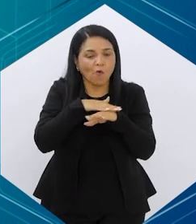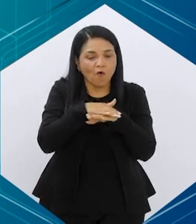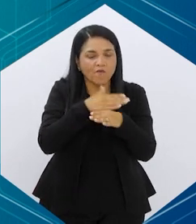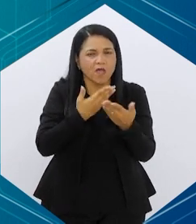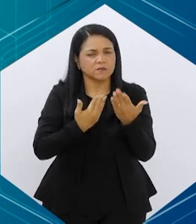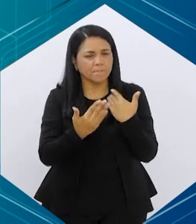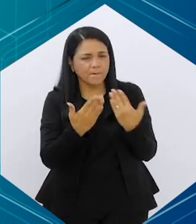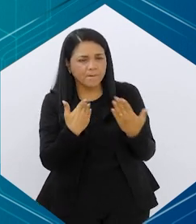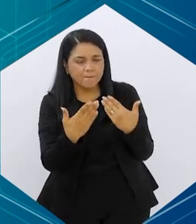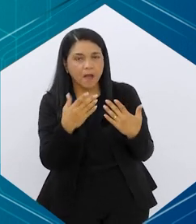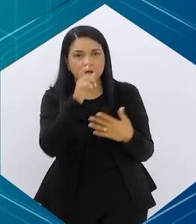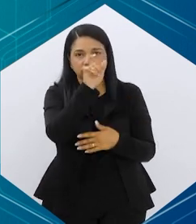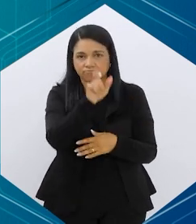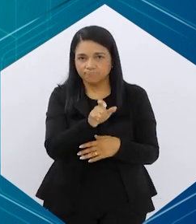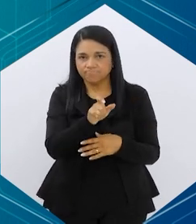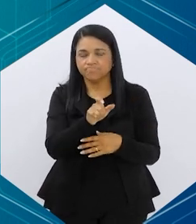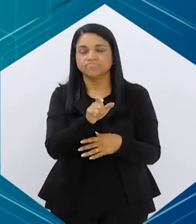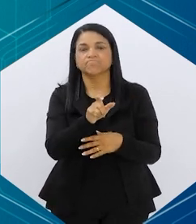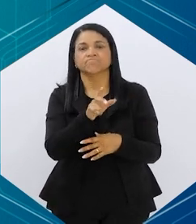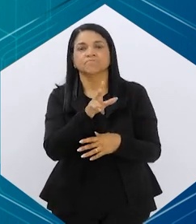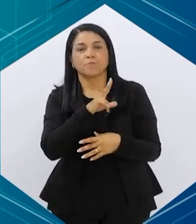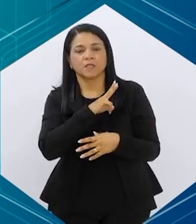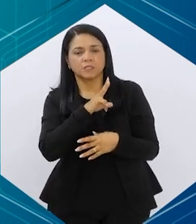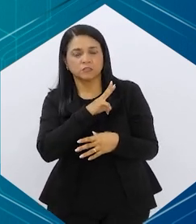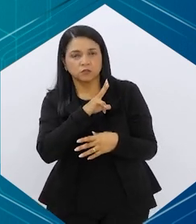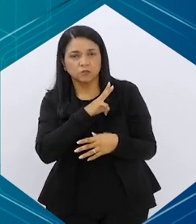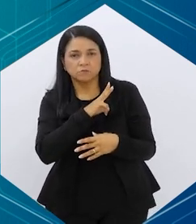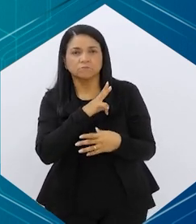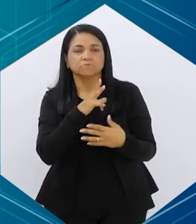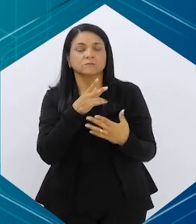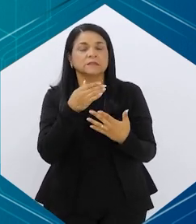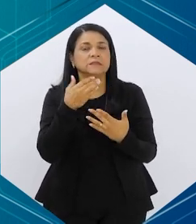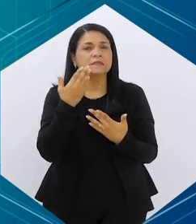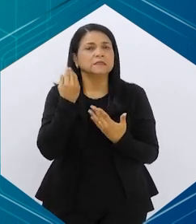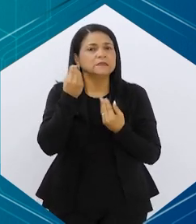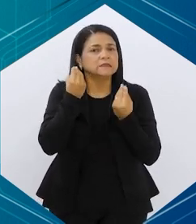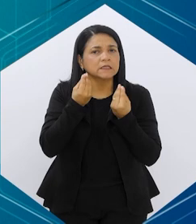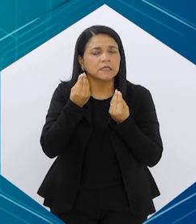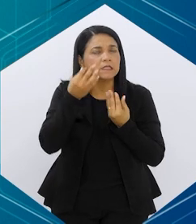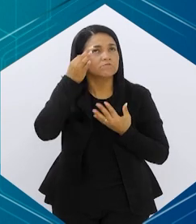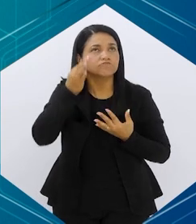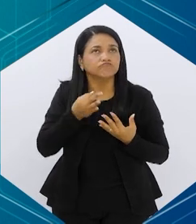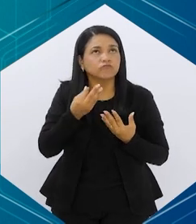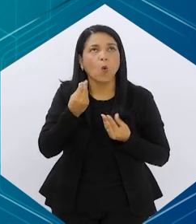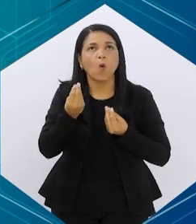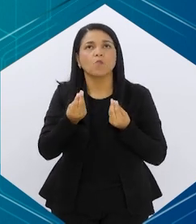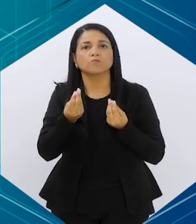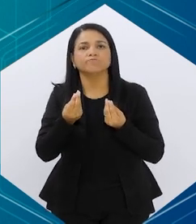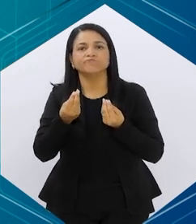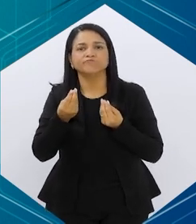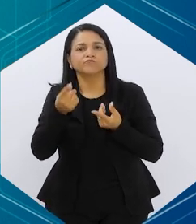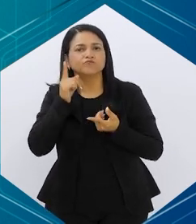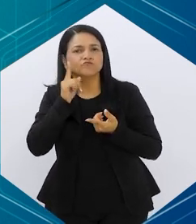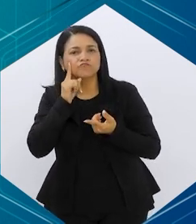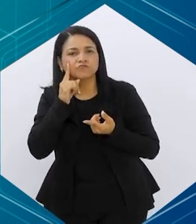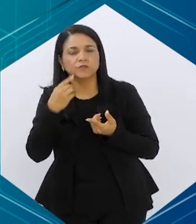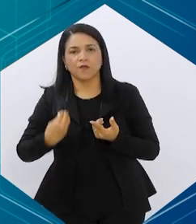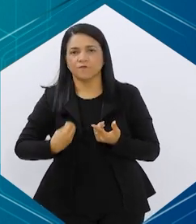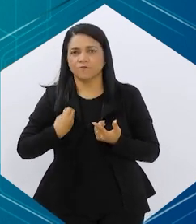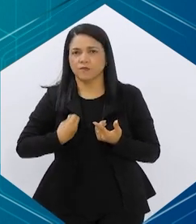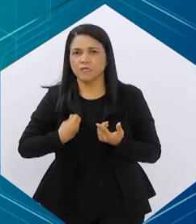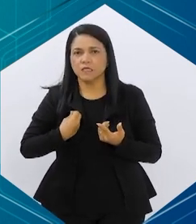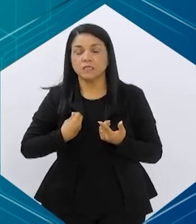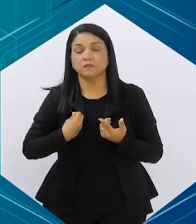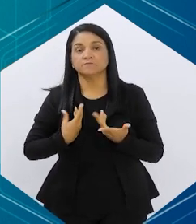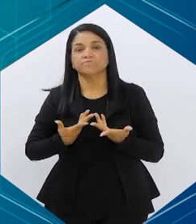conversa, né? Franca aí com o paciente, entender a rotina, complexidade, né? Do que isto é dentro